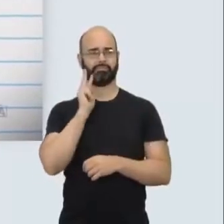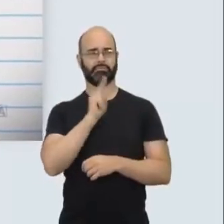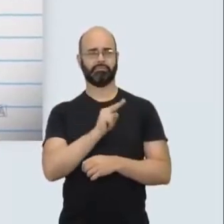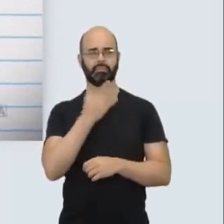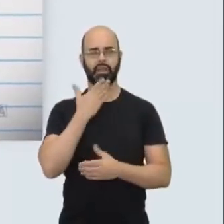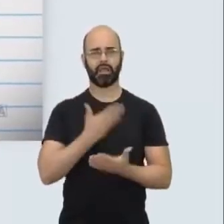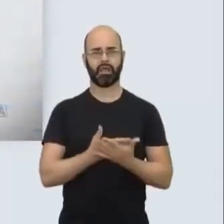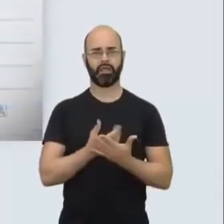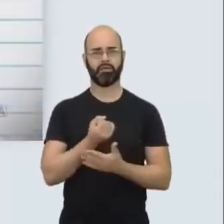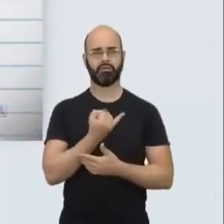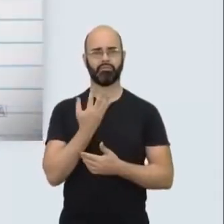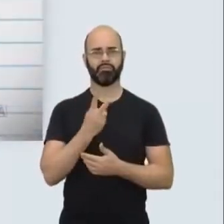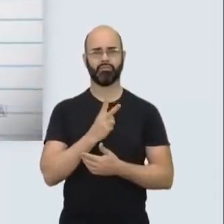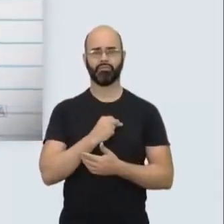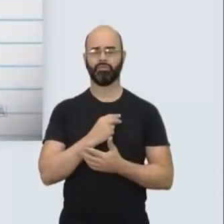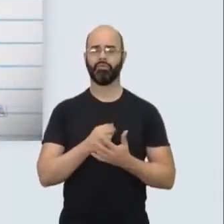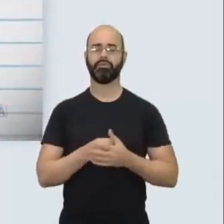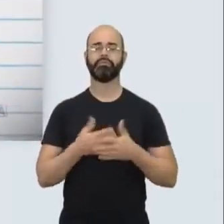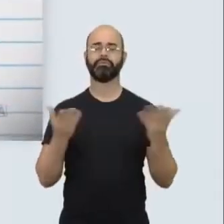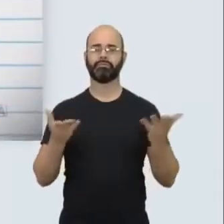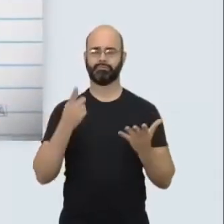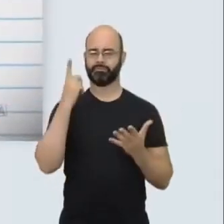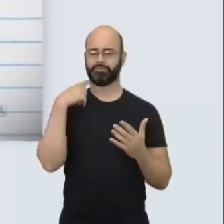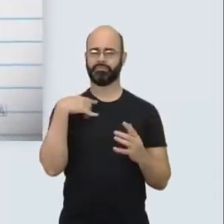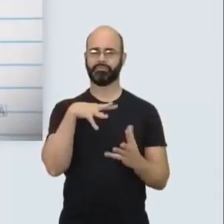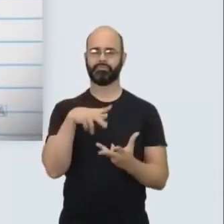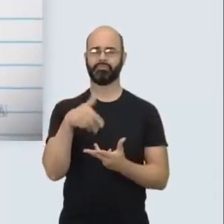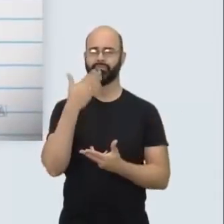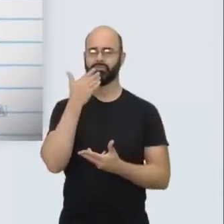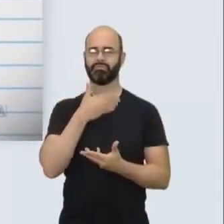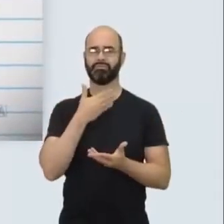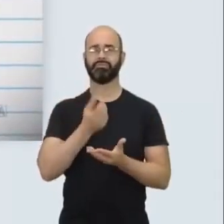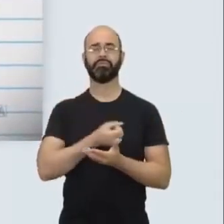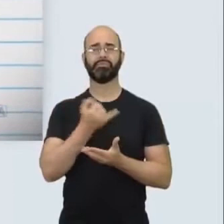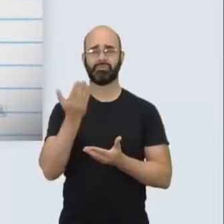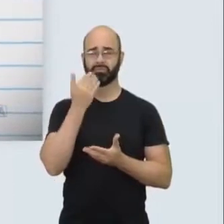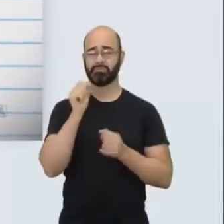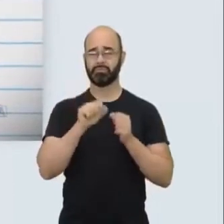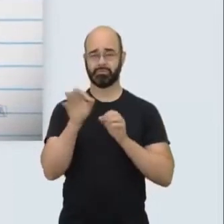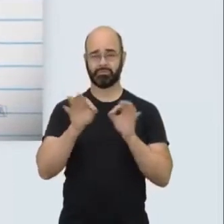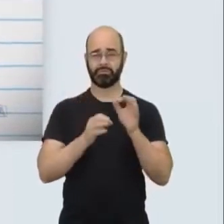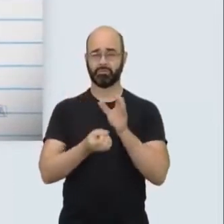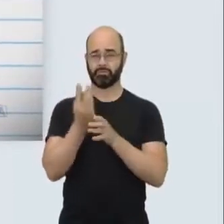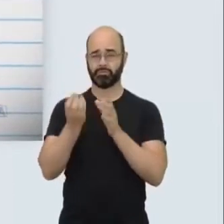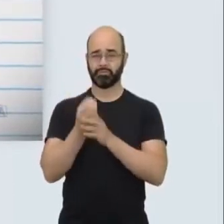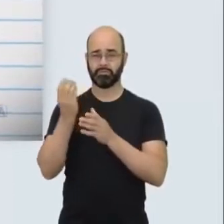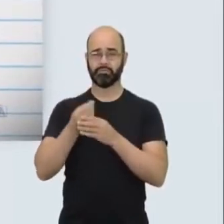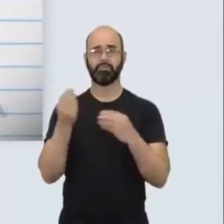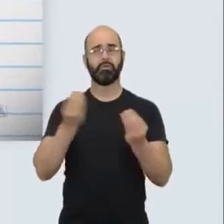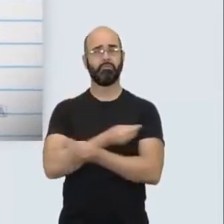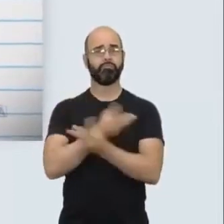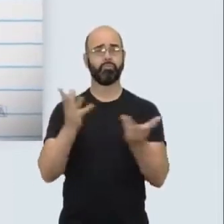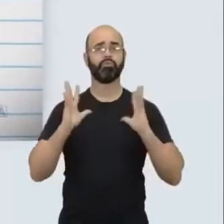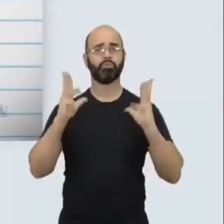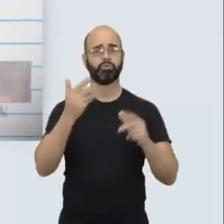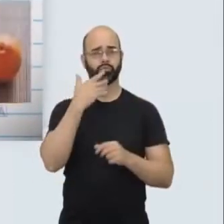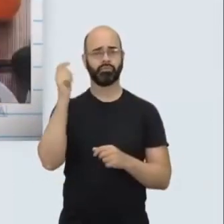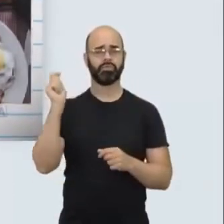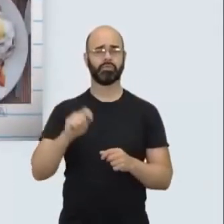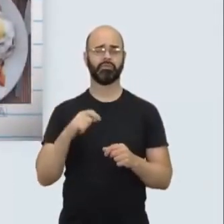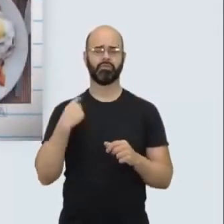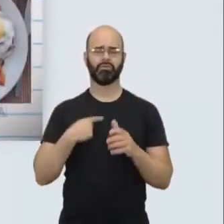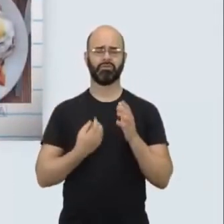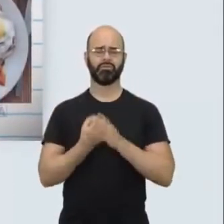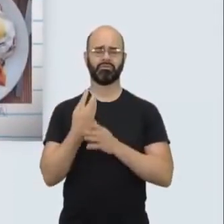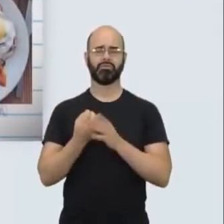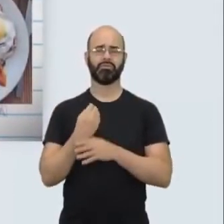E se eu te dissesse que hoje o mundo produz comida o suficiente para alimentar a todos? Alguns estudos mostram que produzimos comida